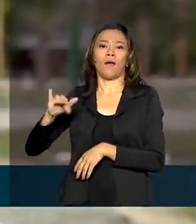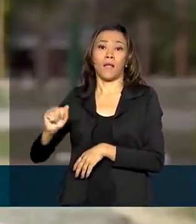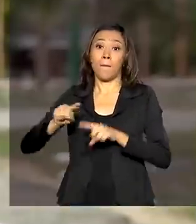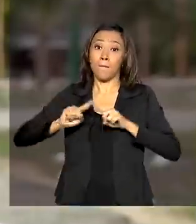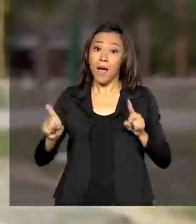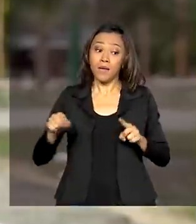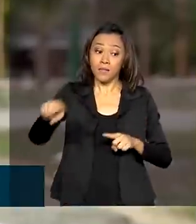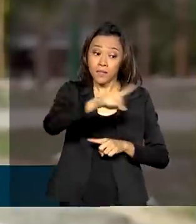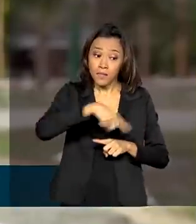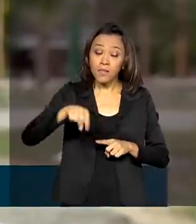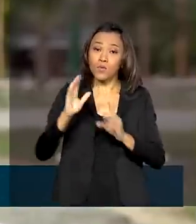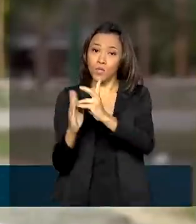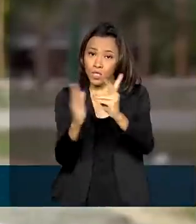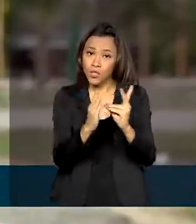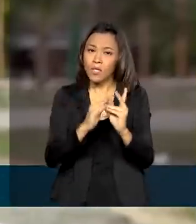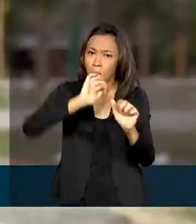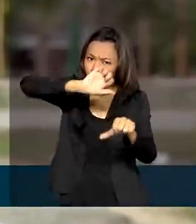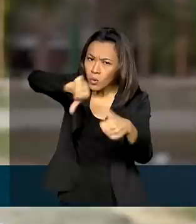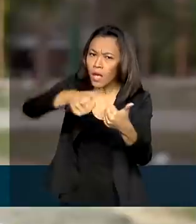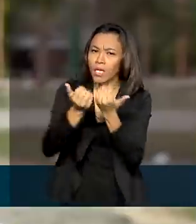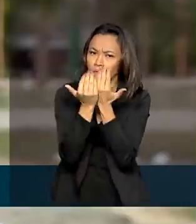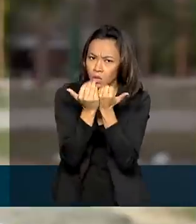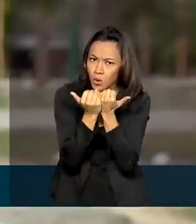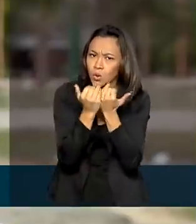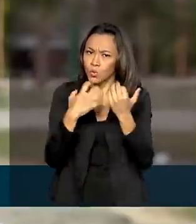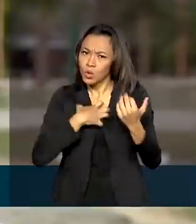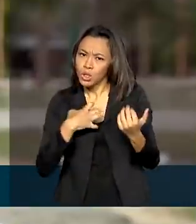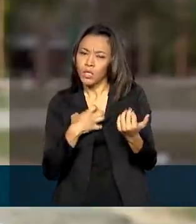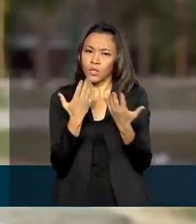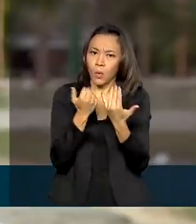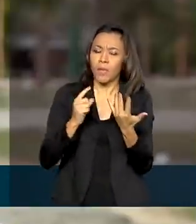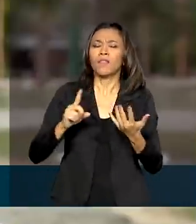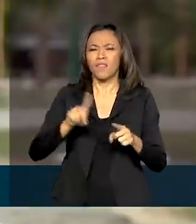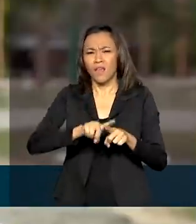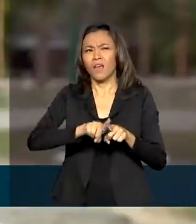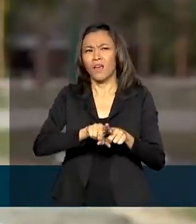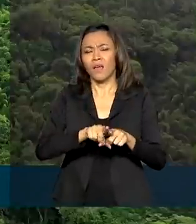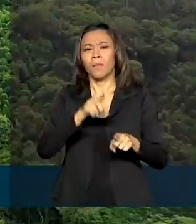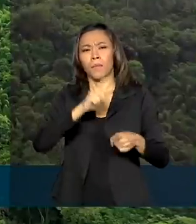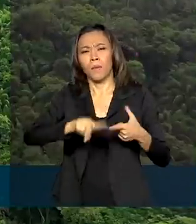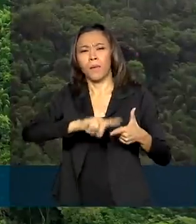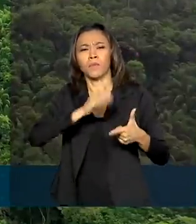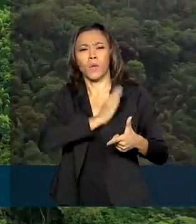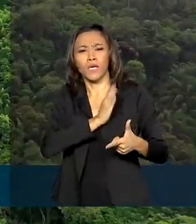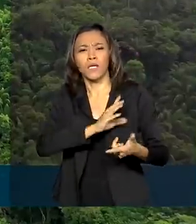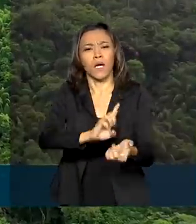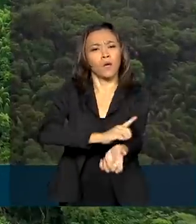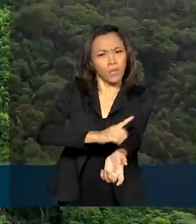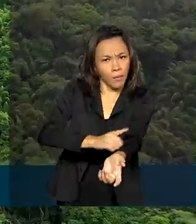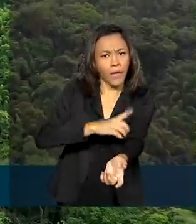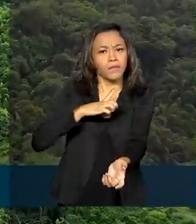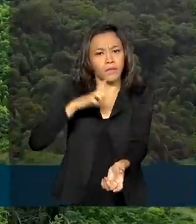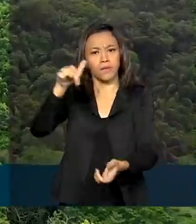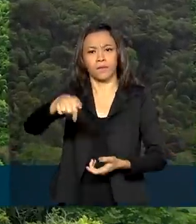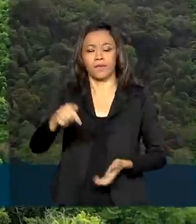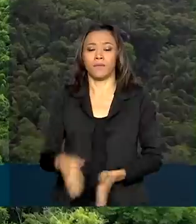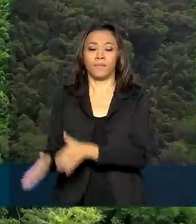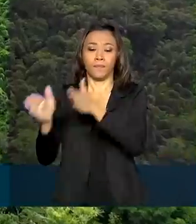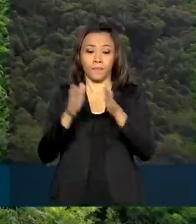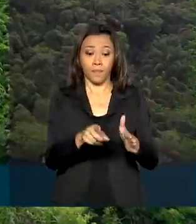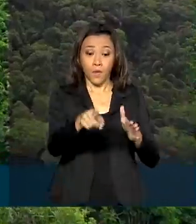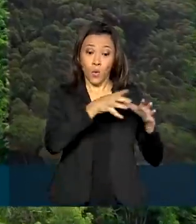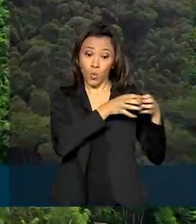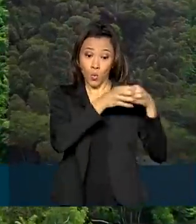alimentares e, infelizmente, a gente também tem tido muitos casos de problema cardíaco, diabetes. No sobrevoo pela floresta, os